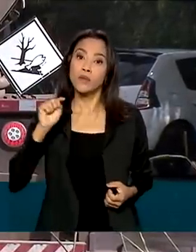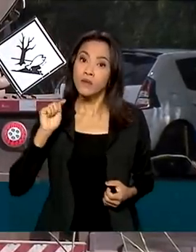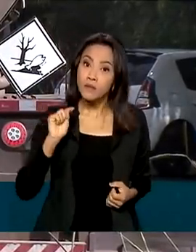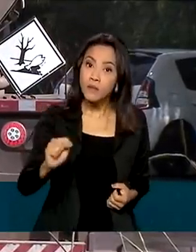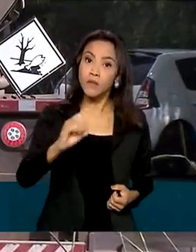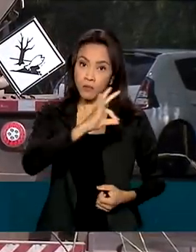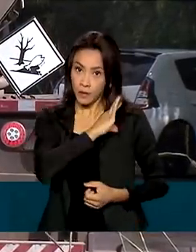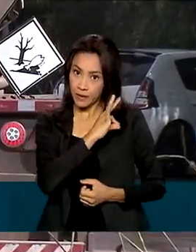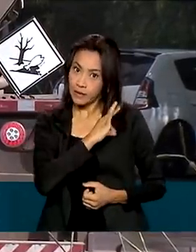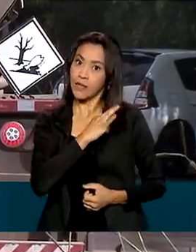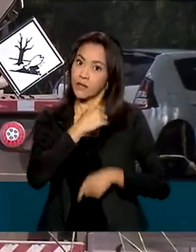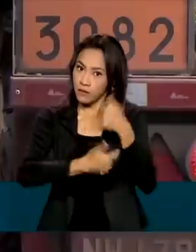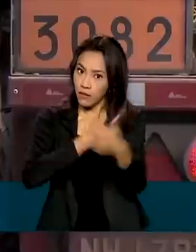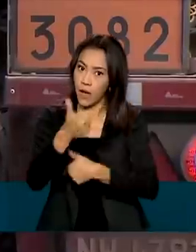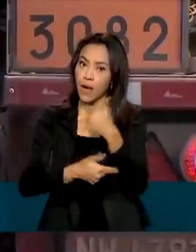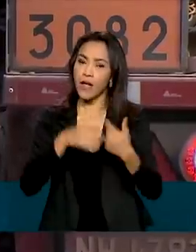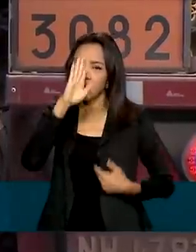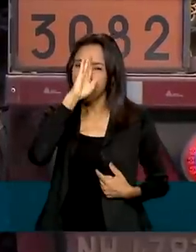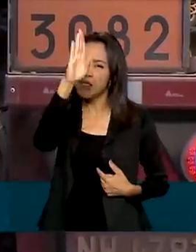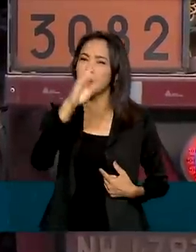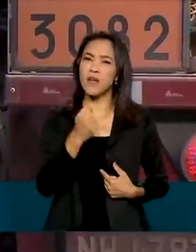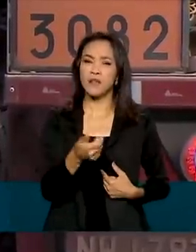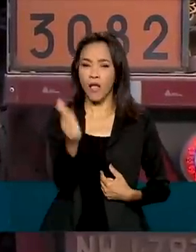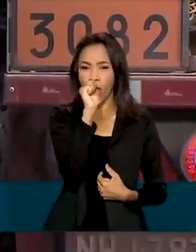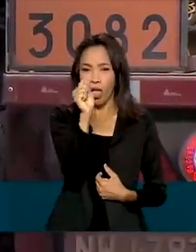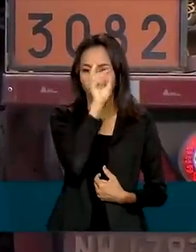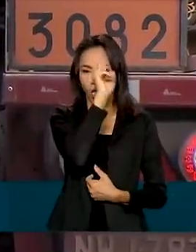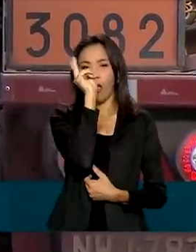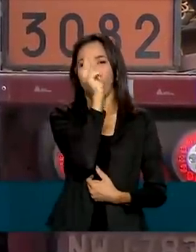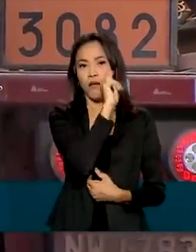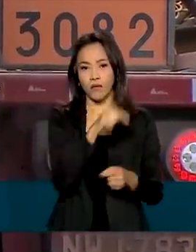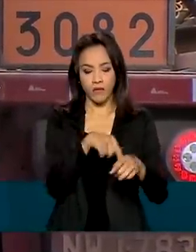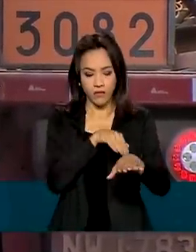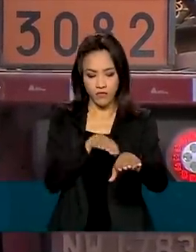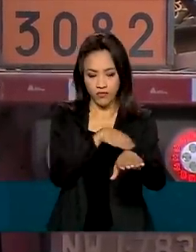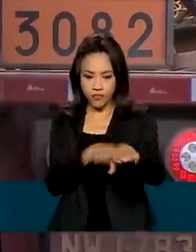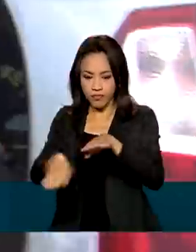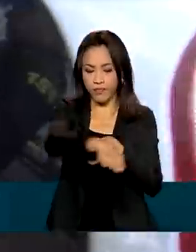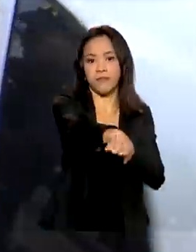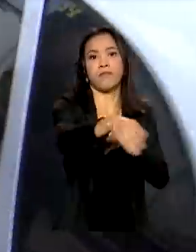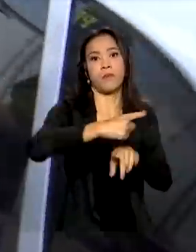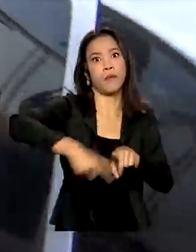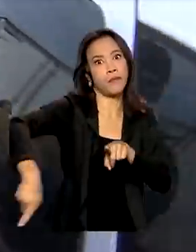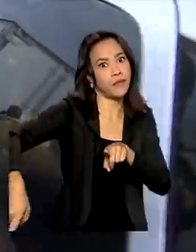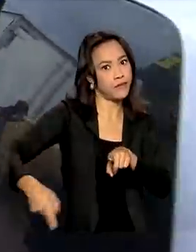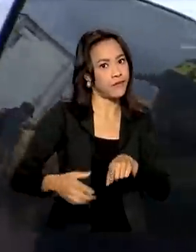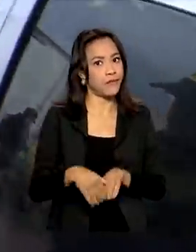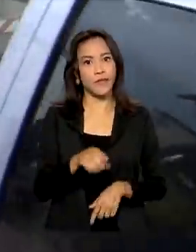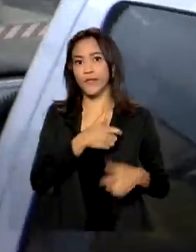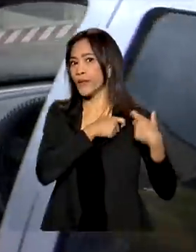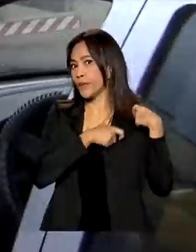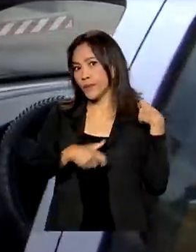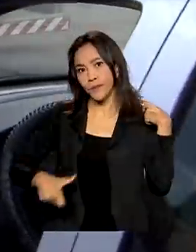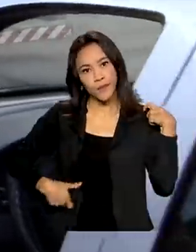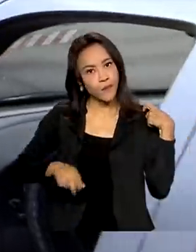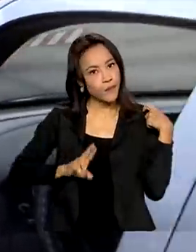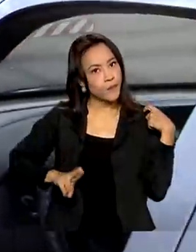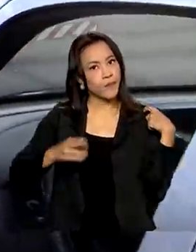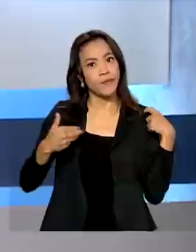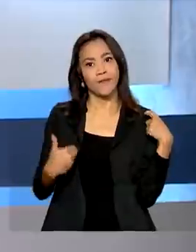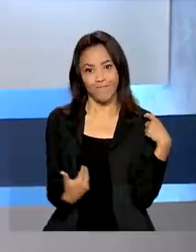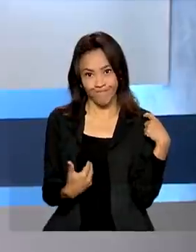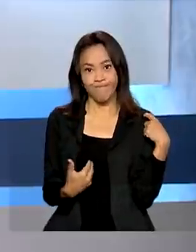principais infrações foram o uso de álcool volante, ultrapassagem proibida e o não uso do cinto de segurança.